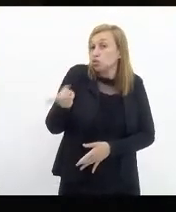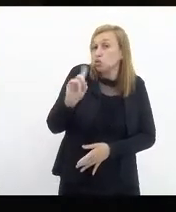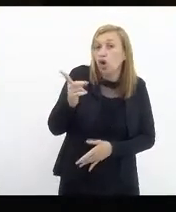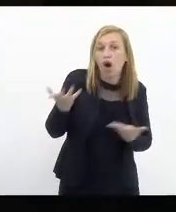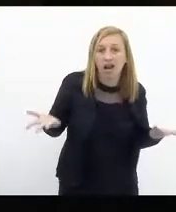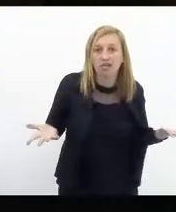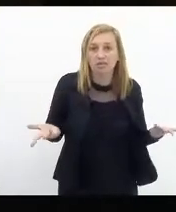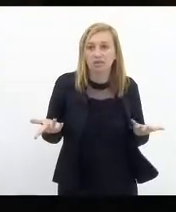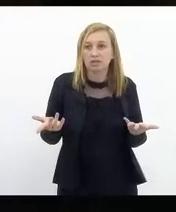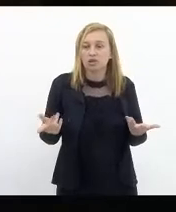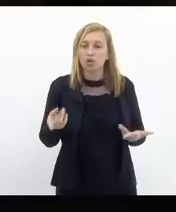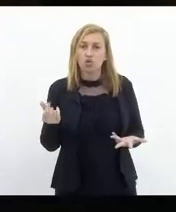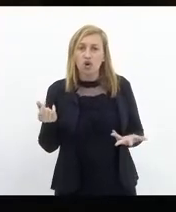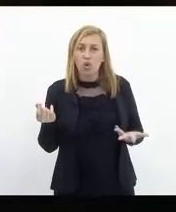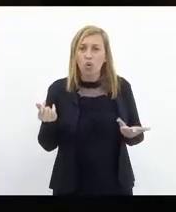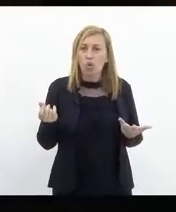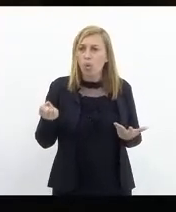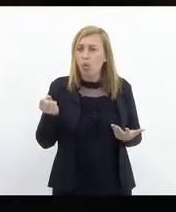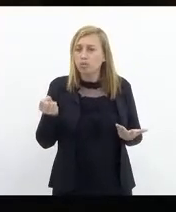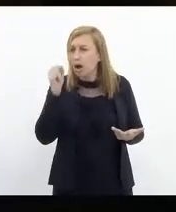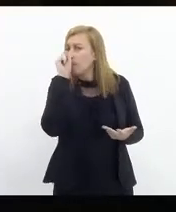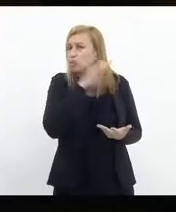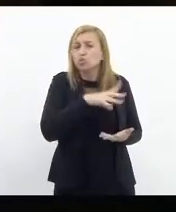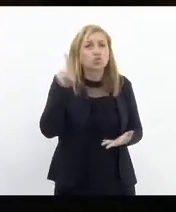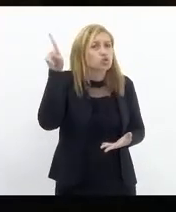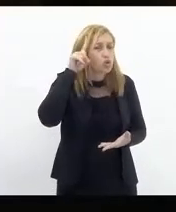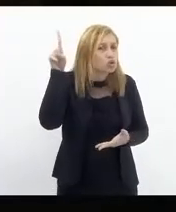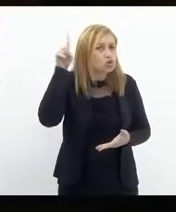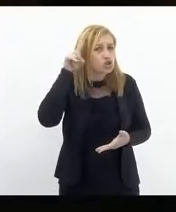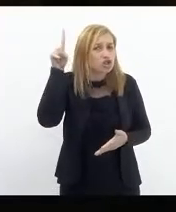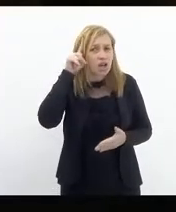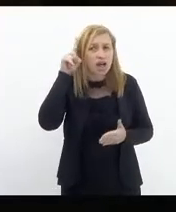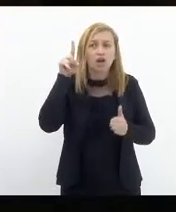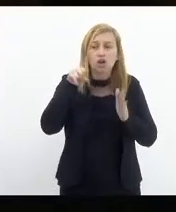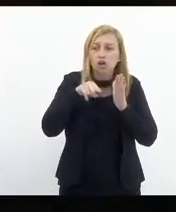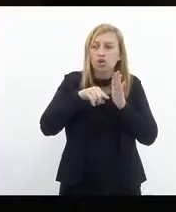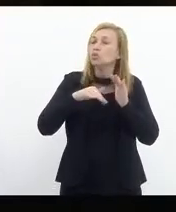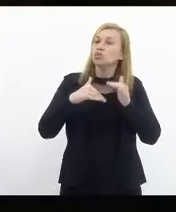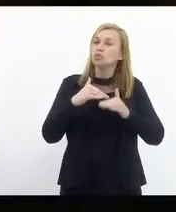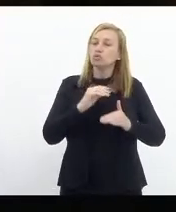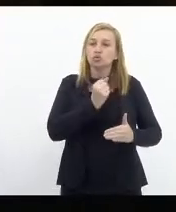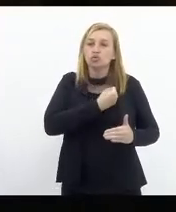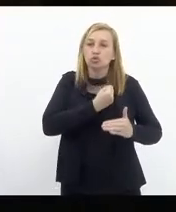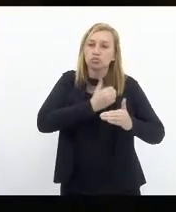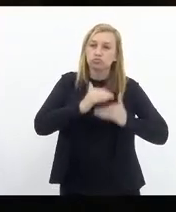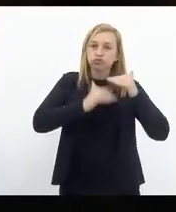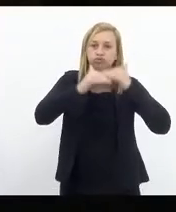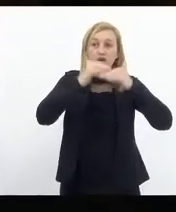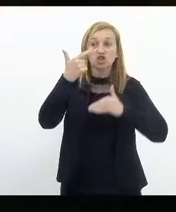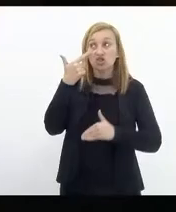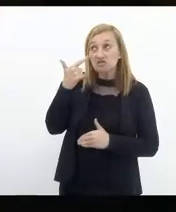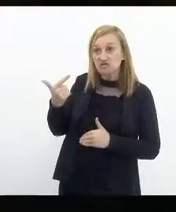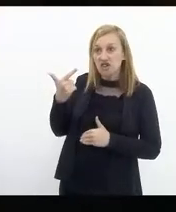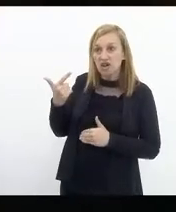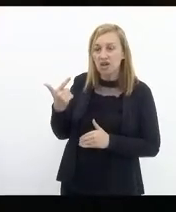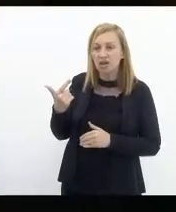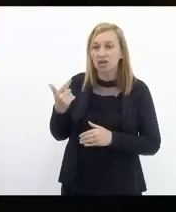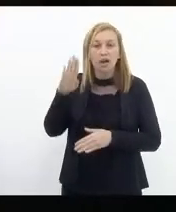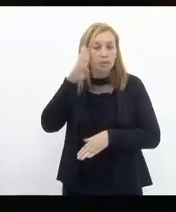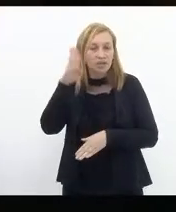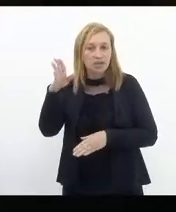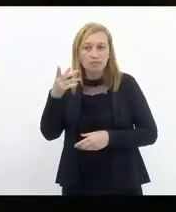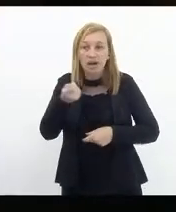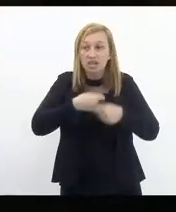valor absurdo todos os dias aumentando. Então, gente tem prioridades econômicas que